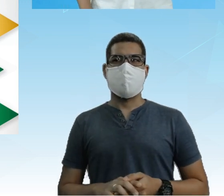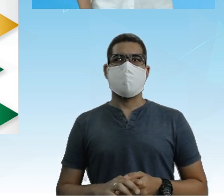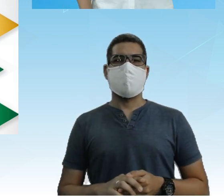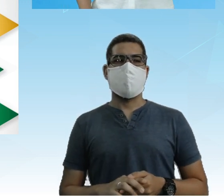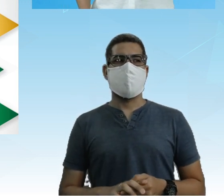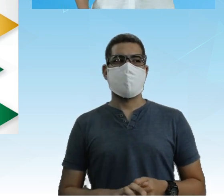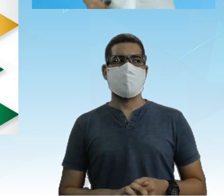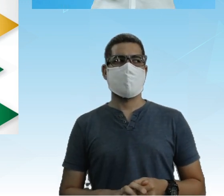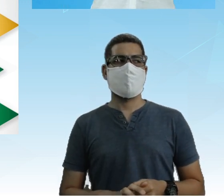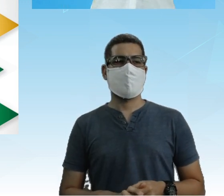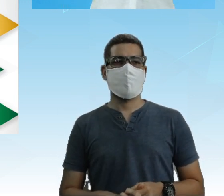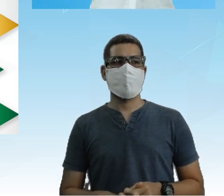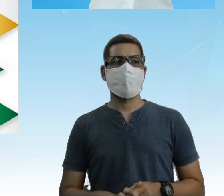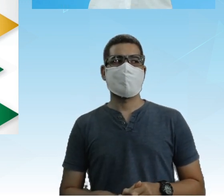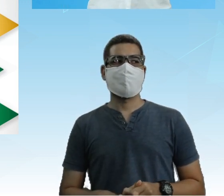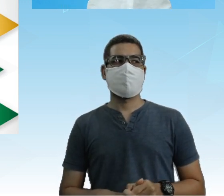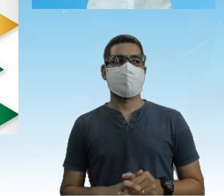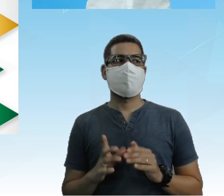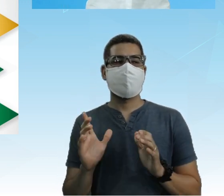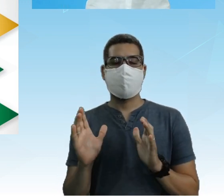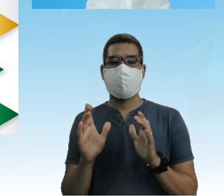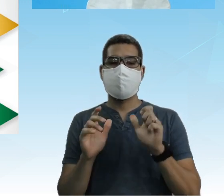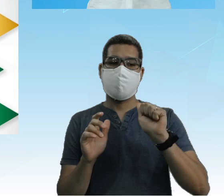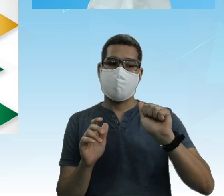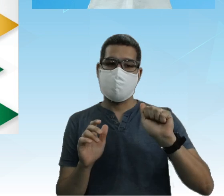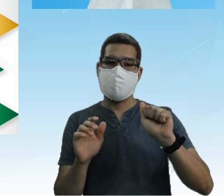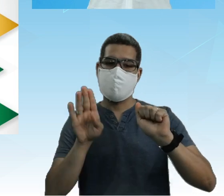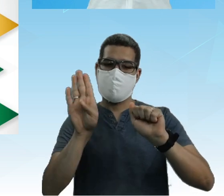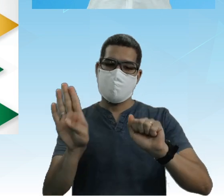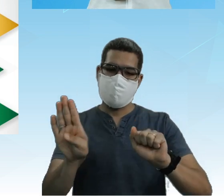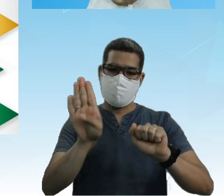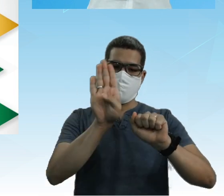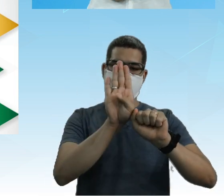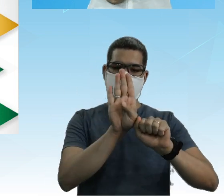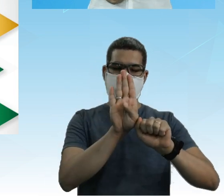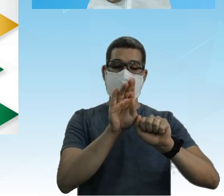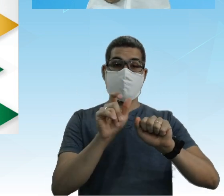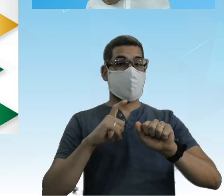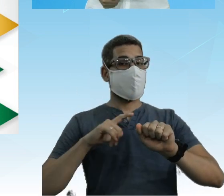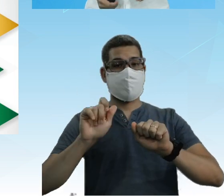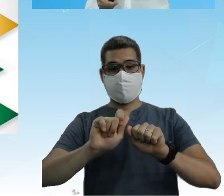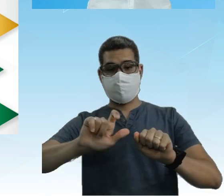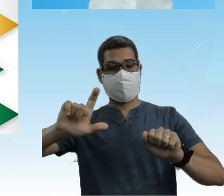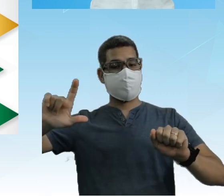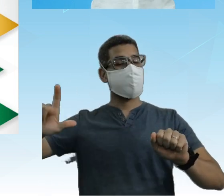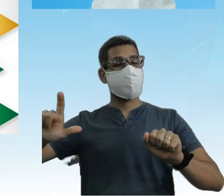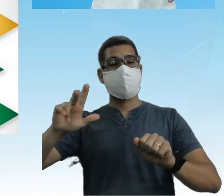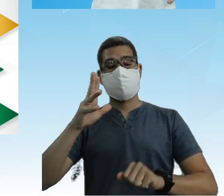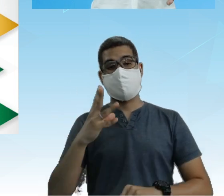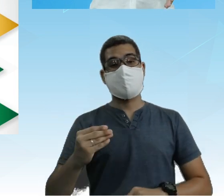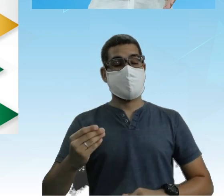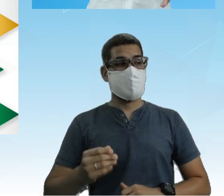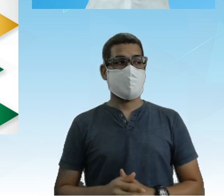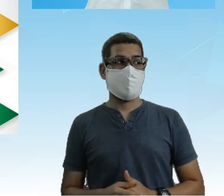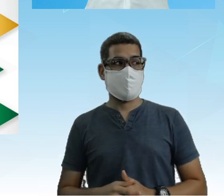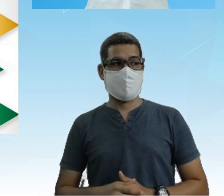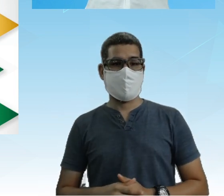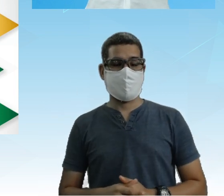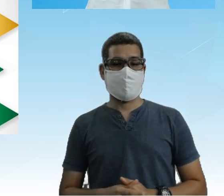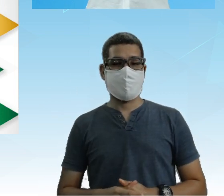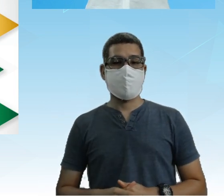polígono, tá? Ele se encostou no polígono A Mas ampliou muito, tá bom? A base dele que tinha